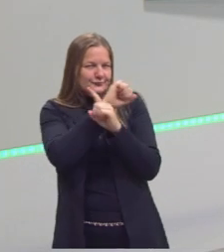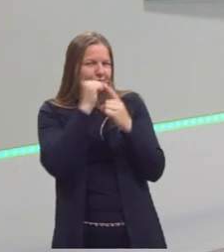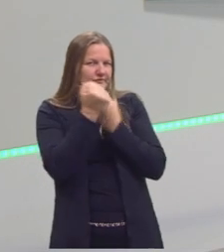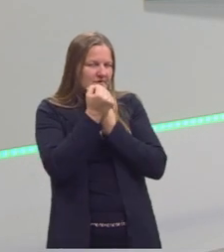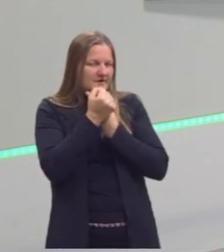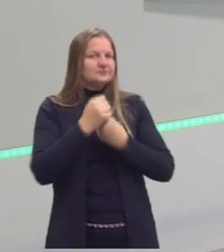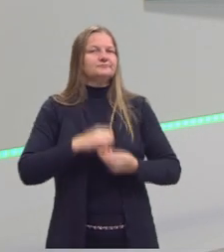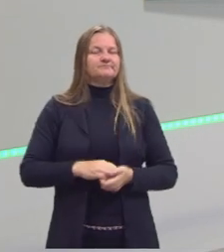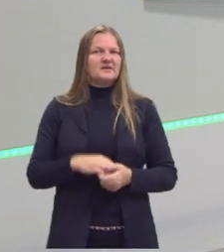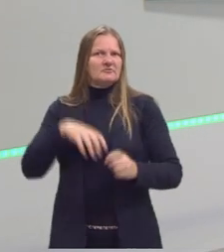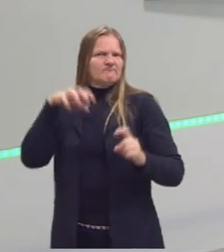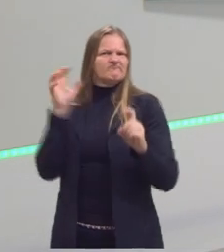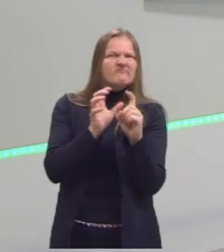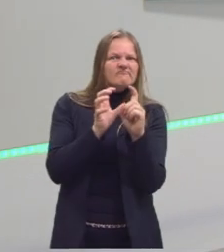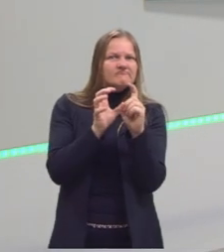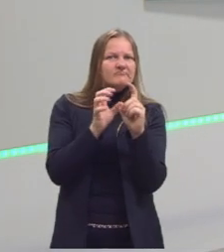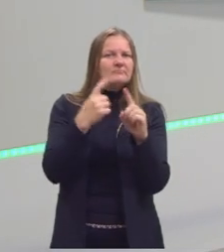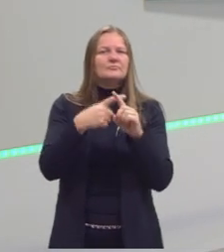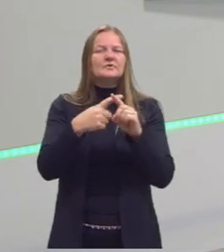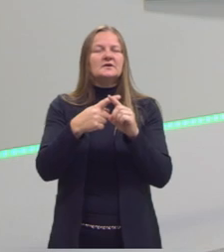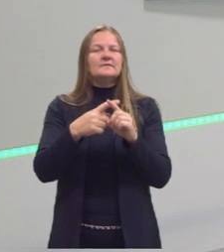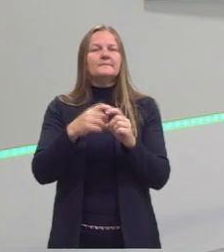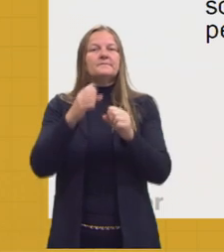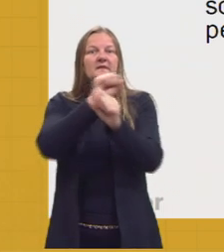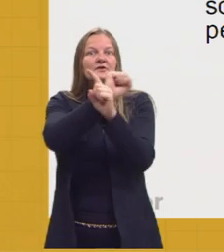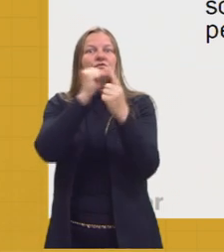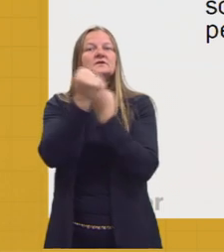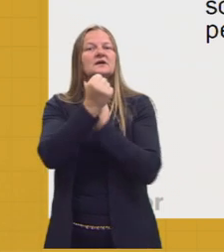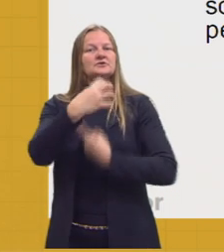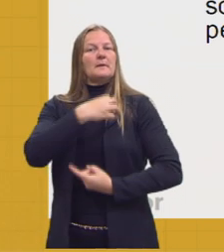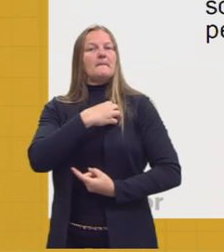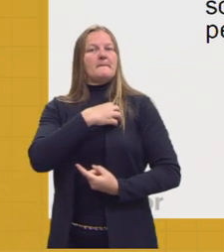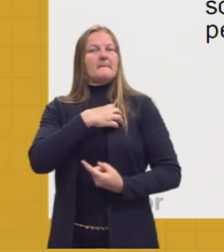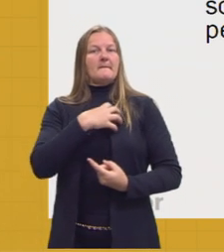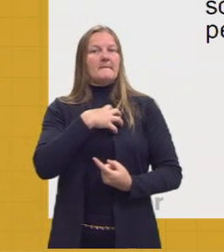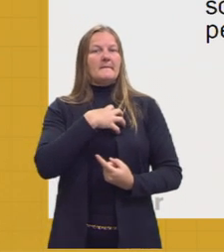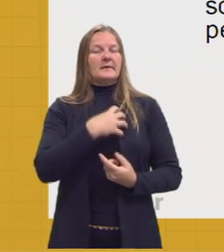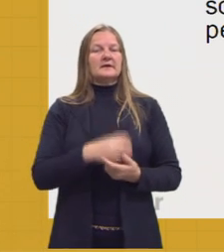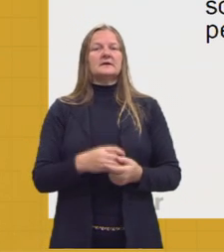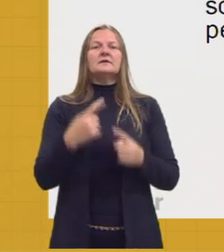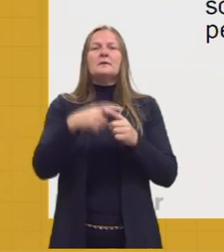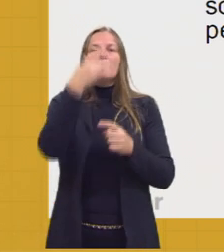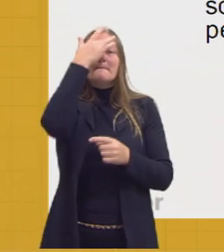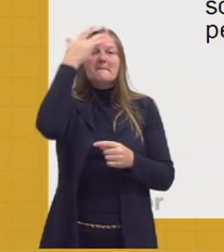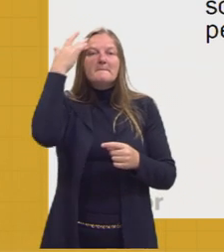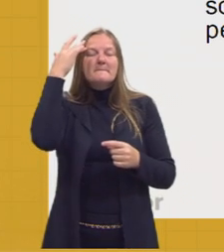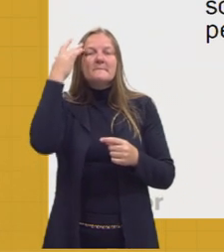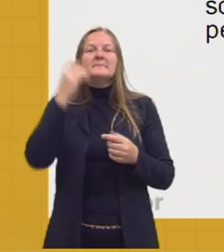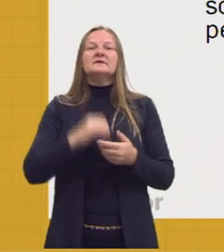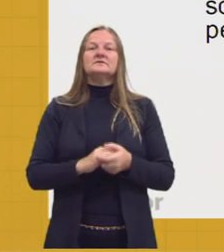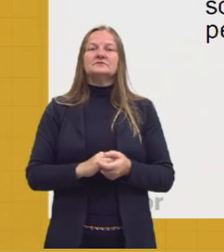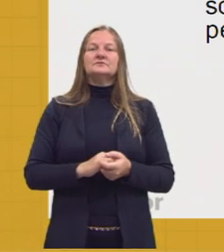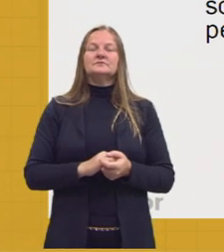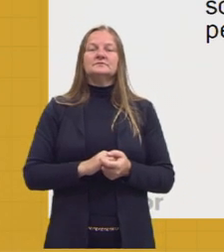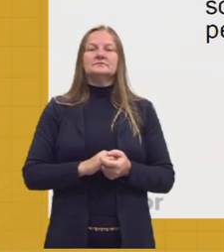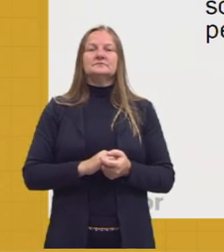E ele ataca muitas vezes nessa sociedade baiana, esse pessoal, essas pessoas que são